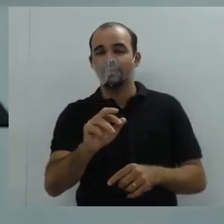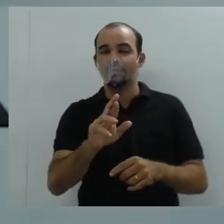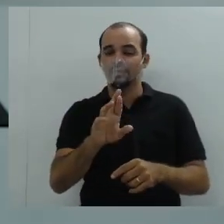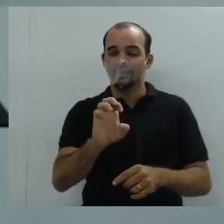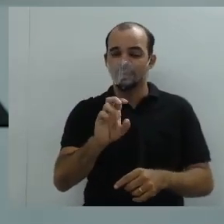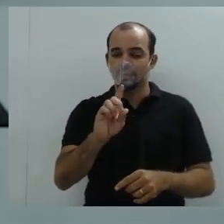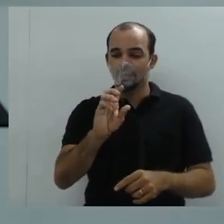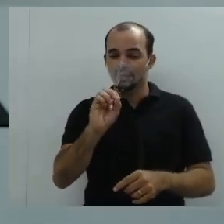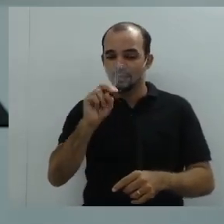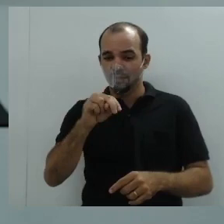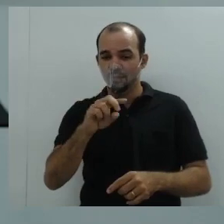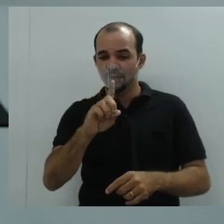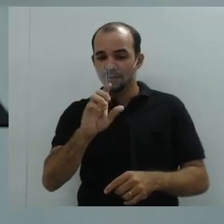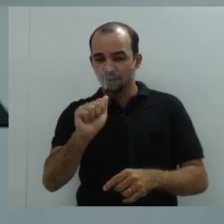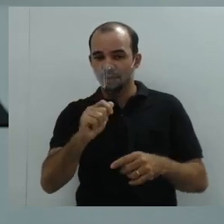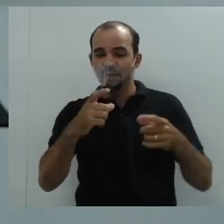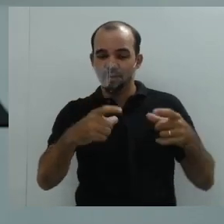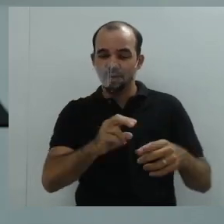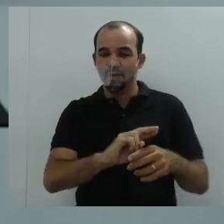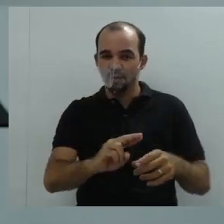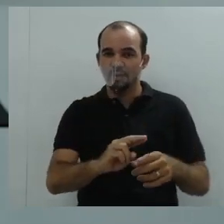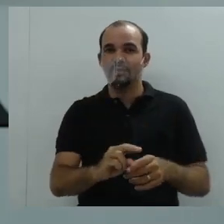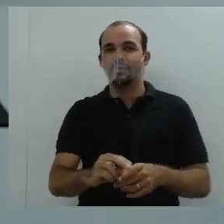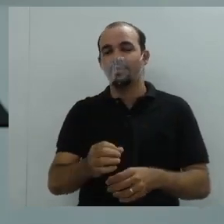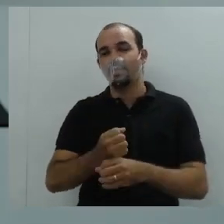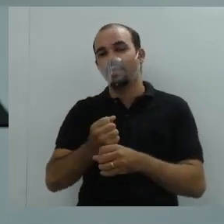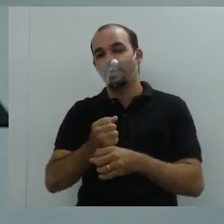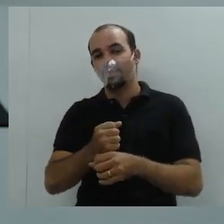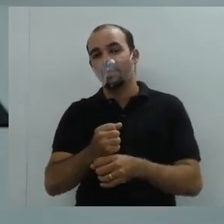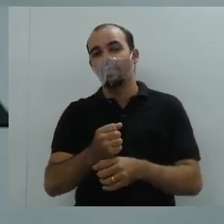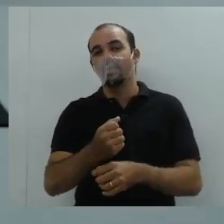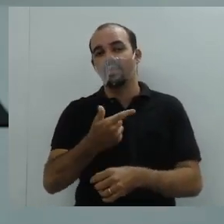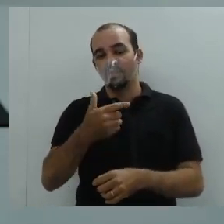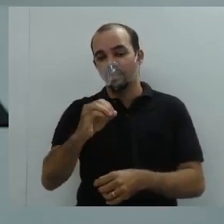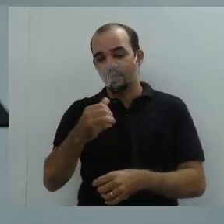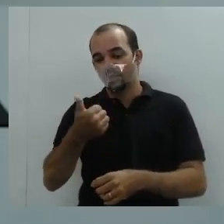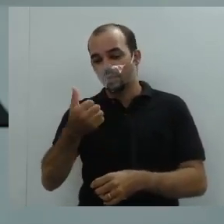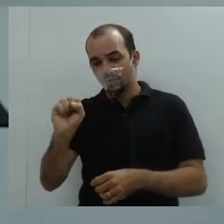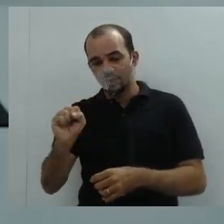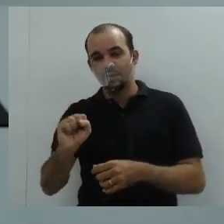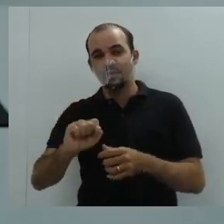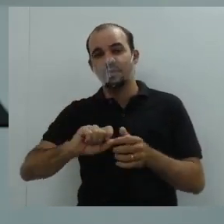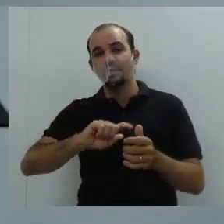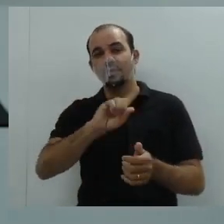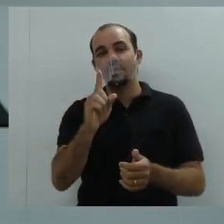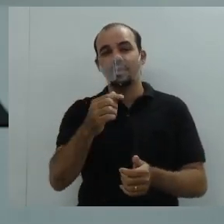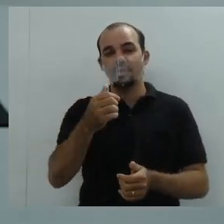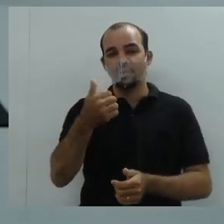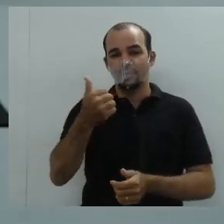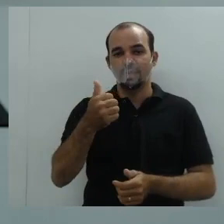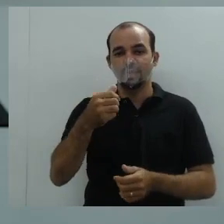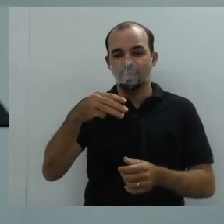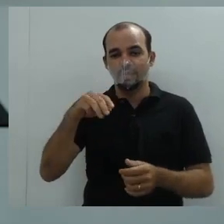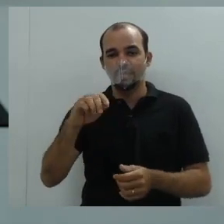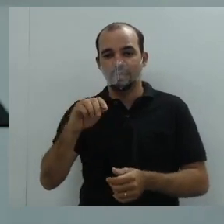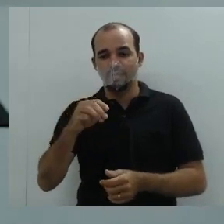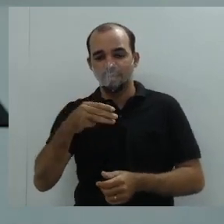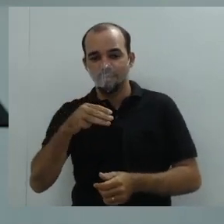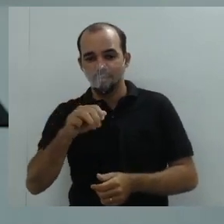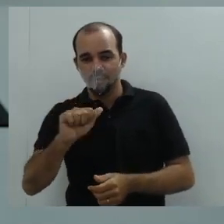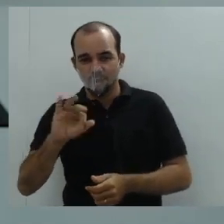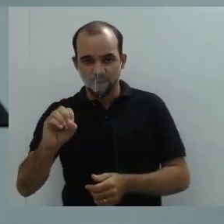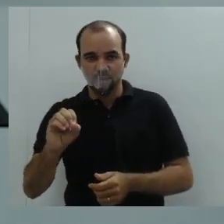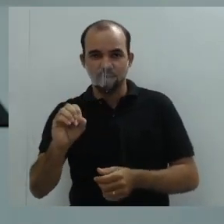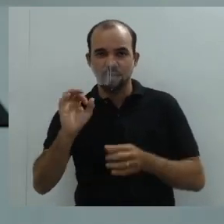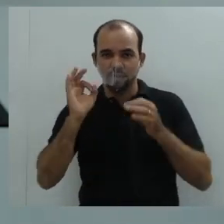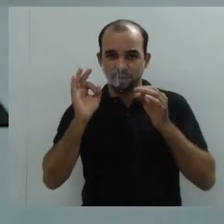Isso é muito importante que a gente sempre faça. A gente tem que seguir as características do gênero que a gente está utilizando para